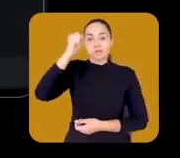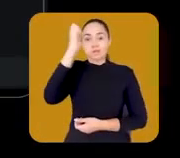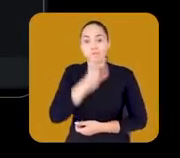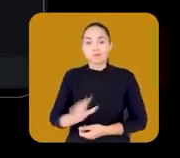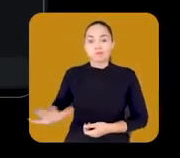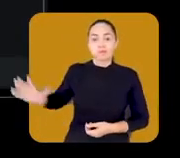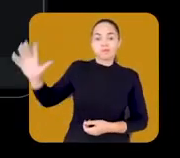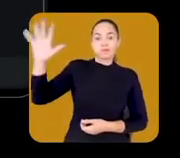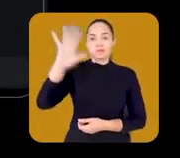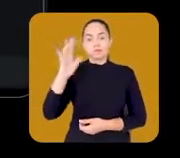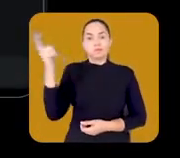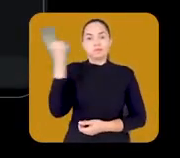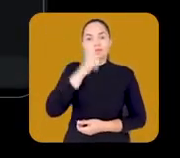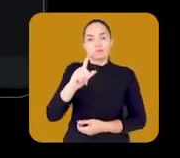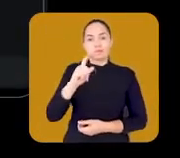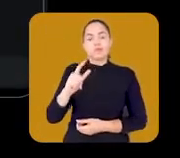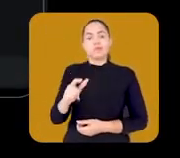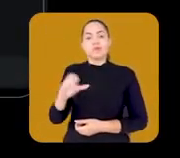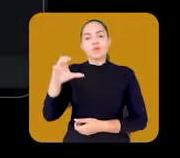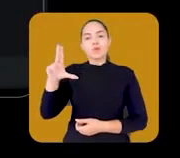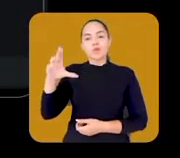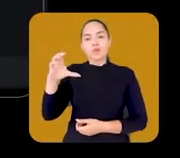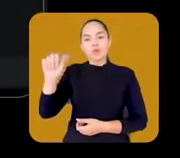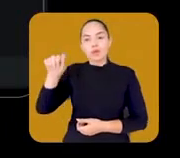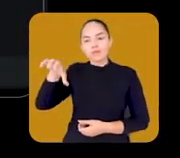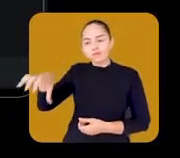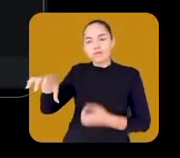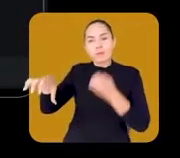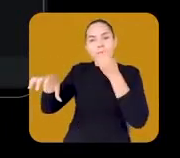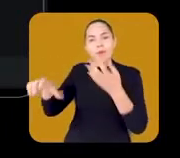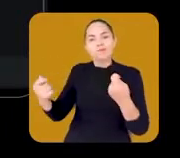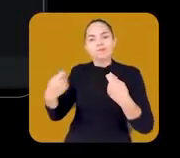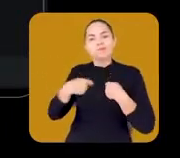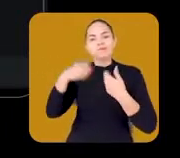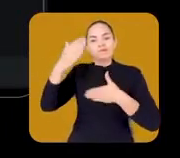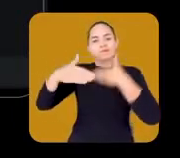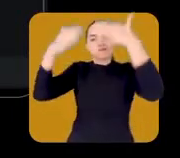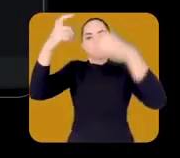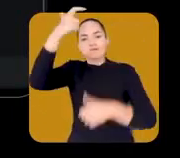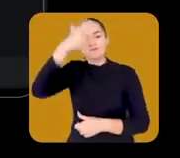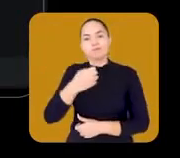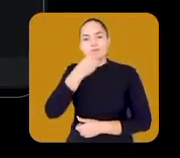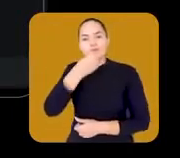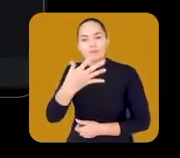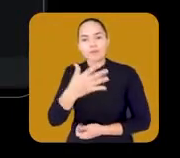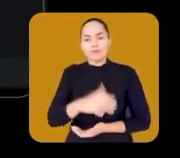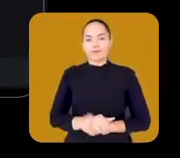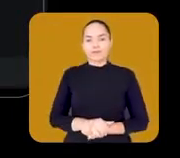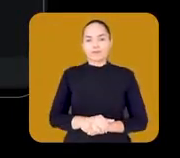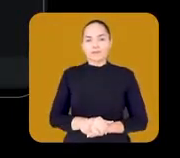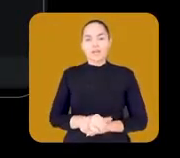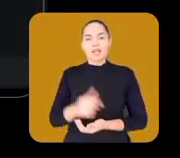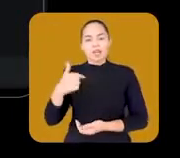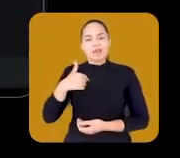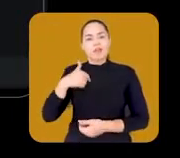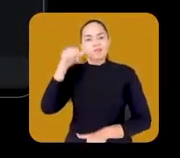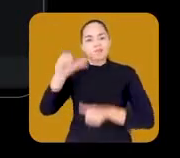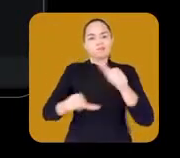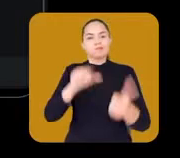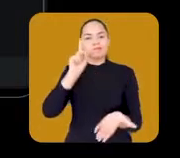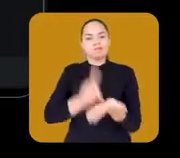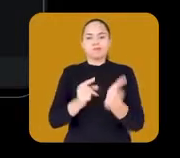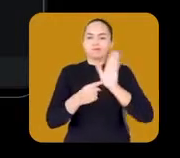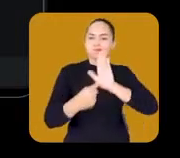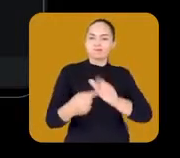bicampeão brasileiro, nacional. A Rede Cuca me deu essa oportunidade de dar um passo na minha carreira como voleibolista. É aqui que